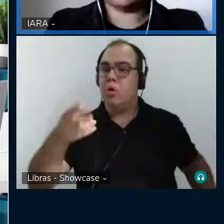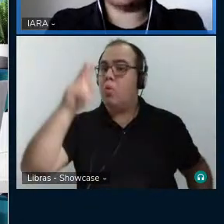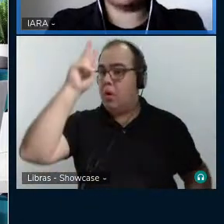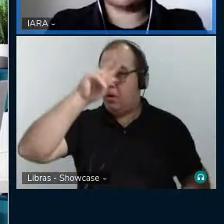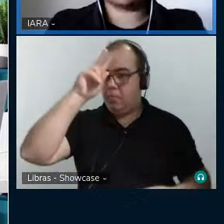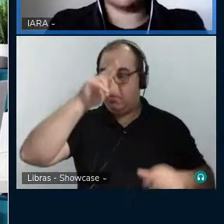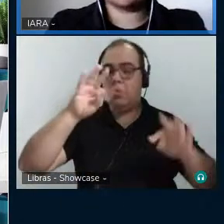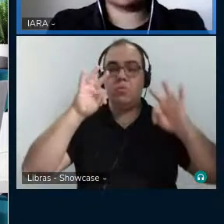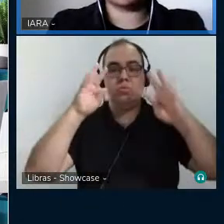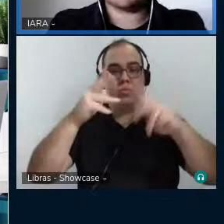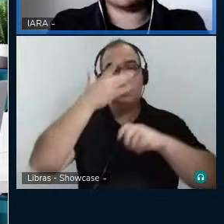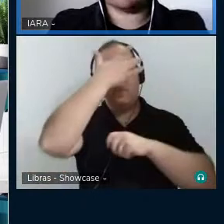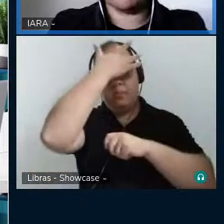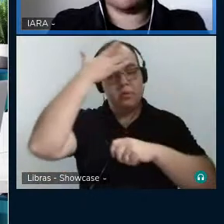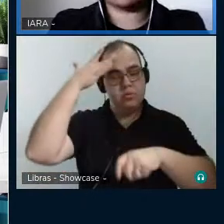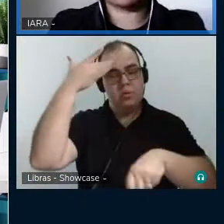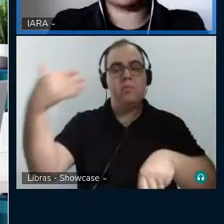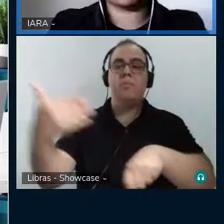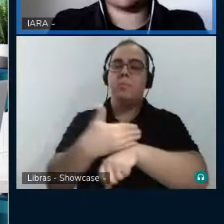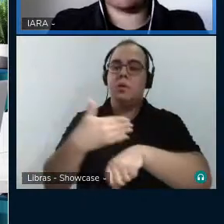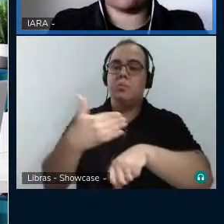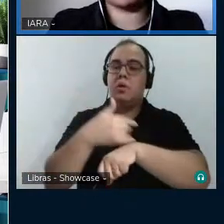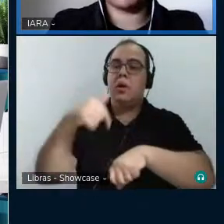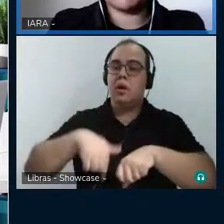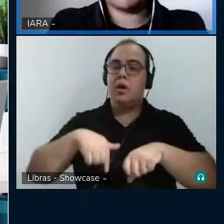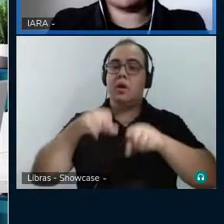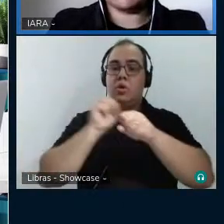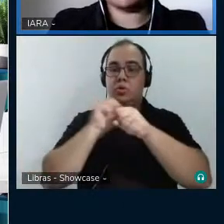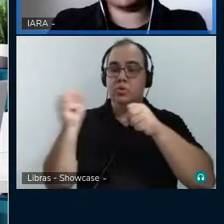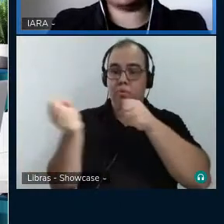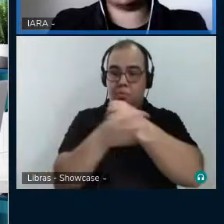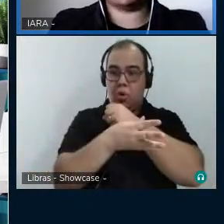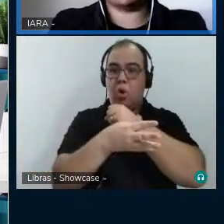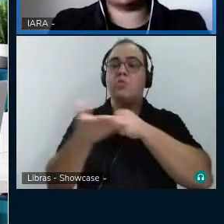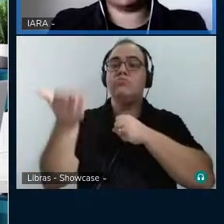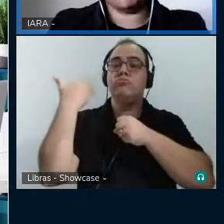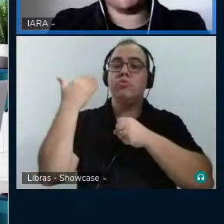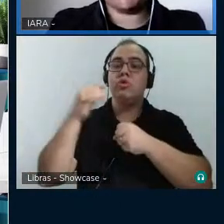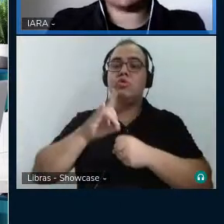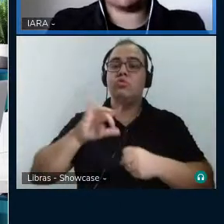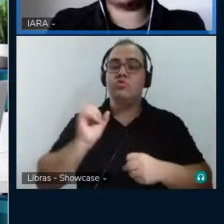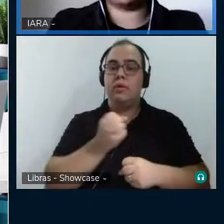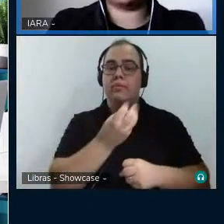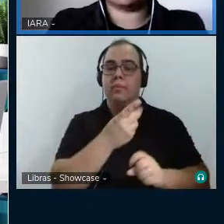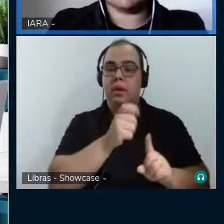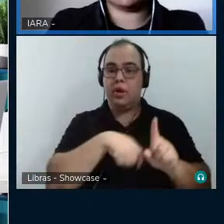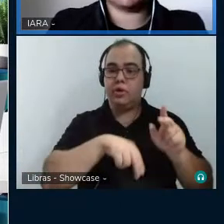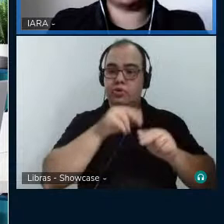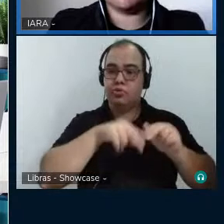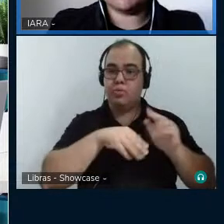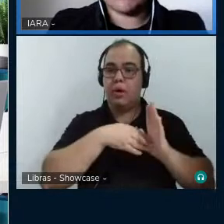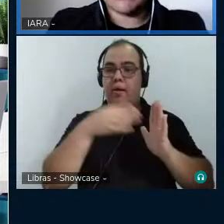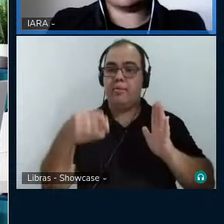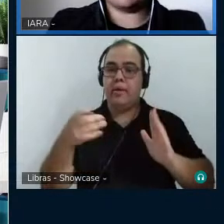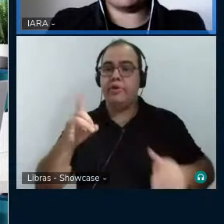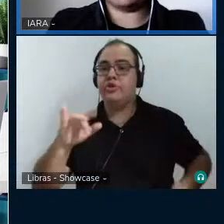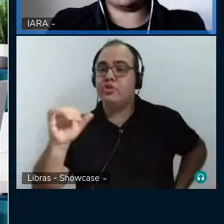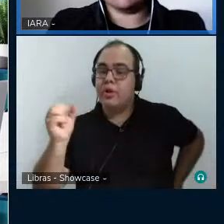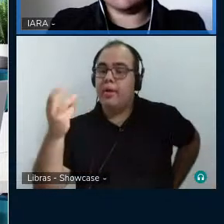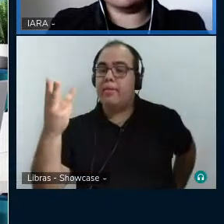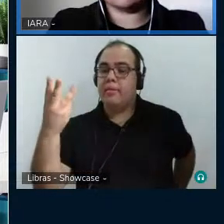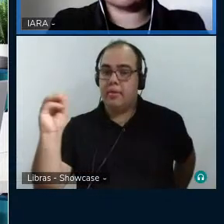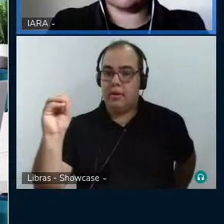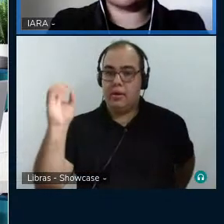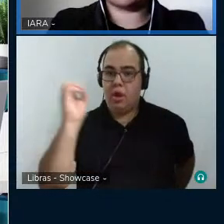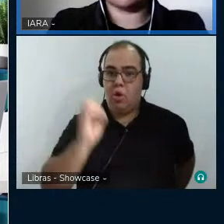todos os participantes deste simpósio que desde o dia 2 de junho até o dia 3 ou 30 de outubro, a depender